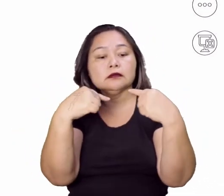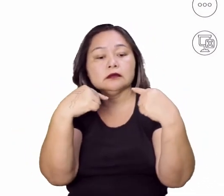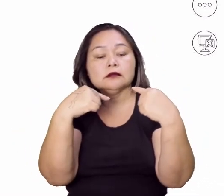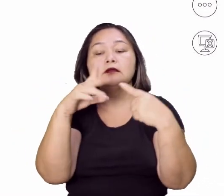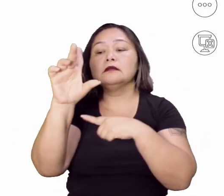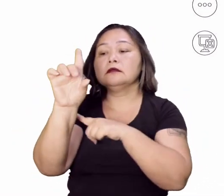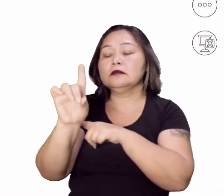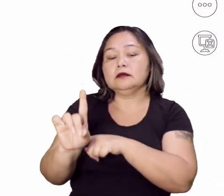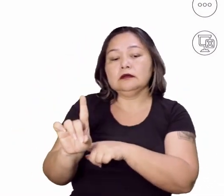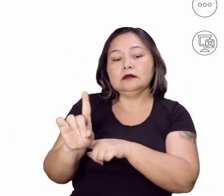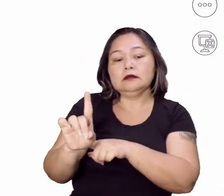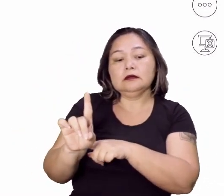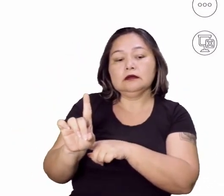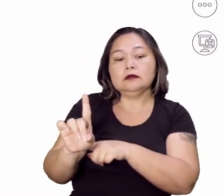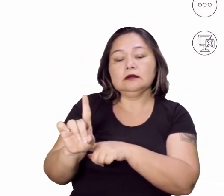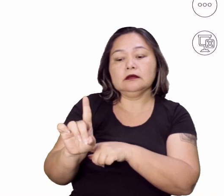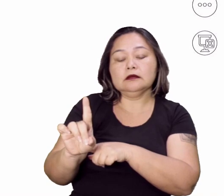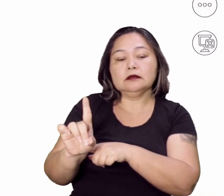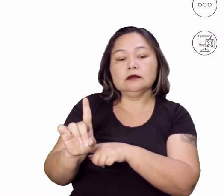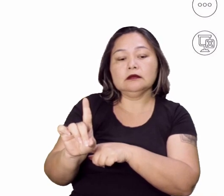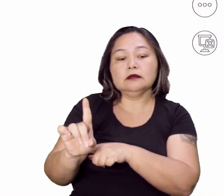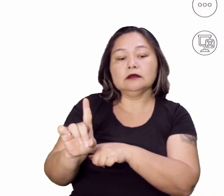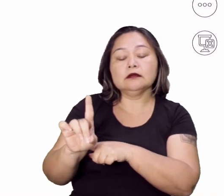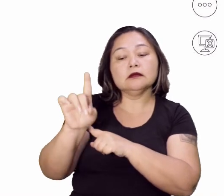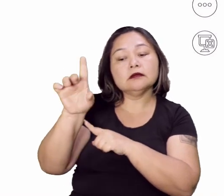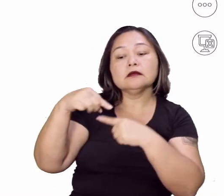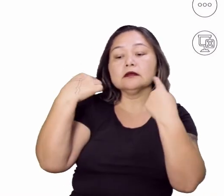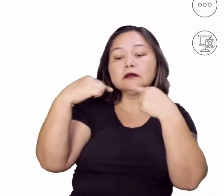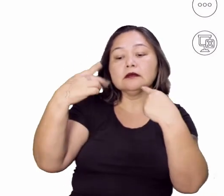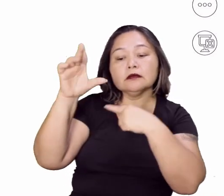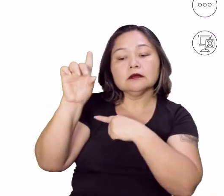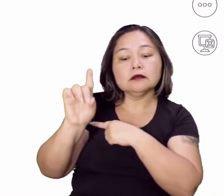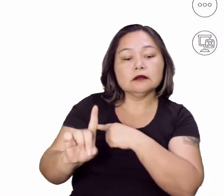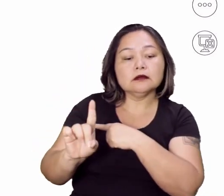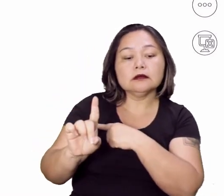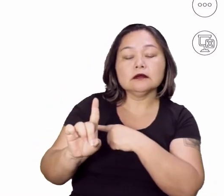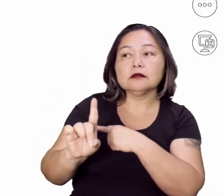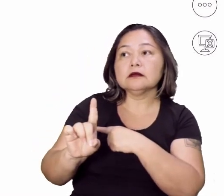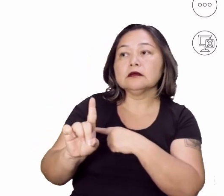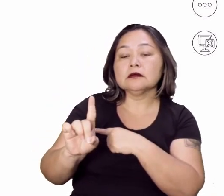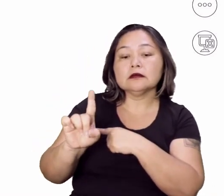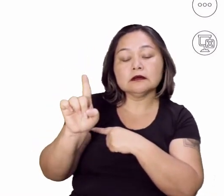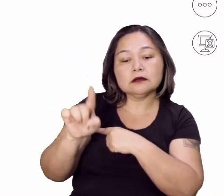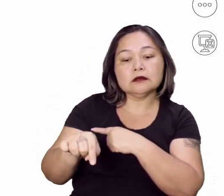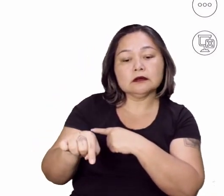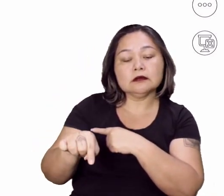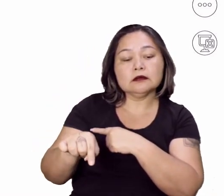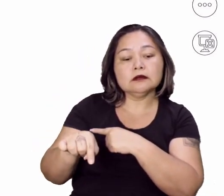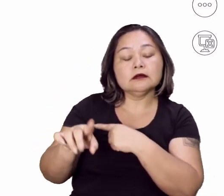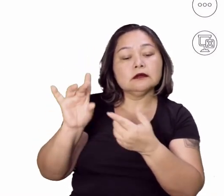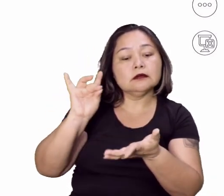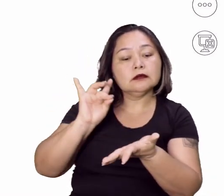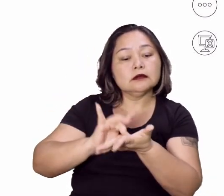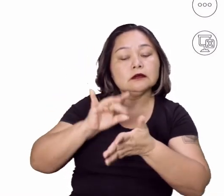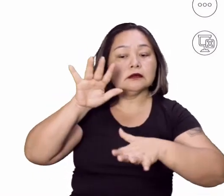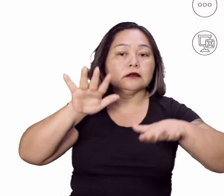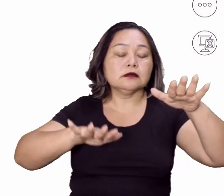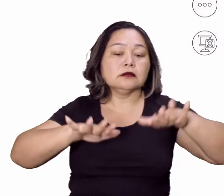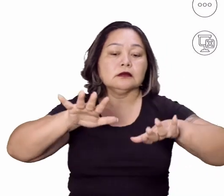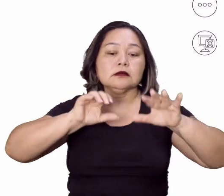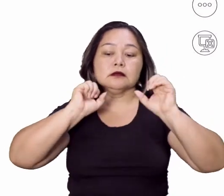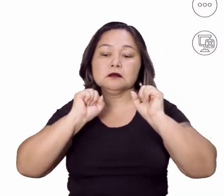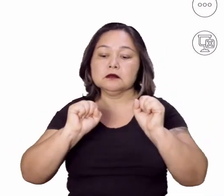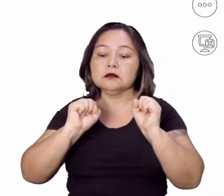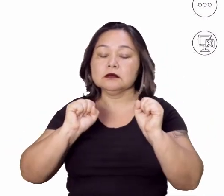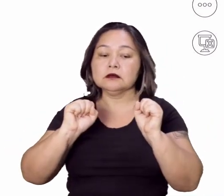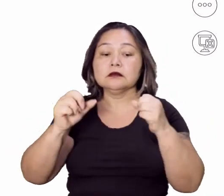direitos, tá? E nessa reivindicação de direitos, ela realmente, às vezes, pode